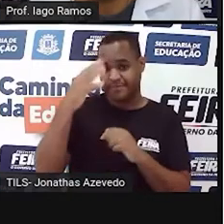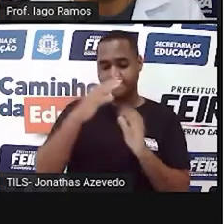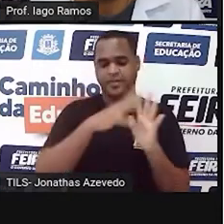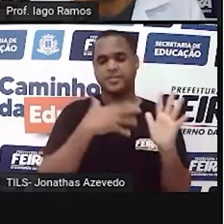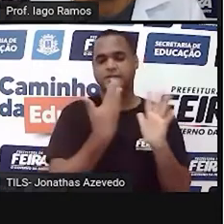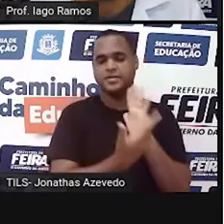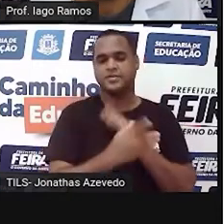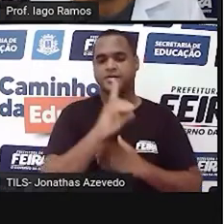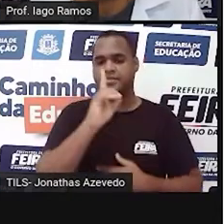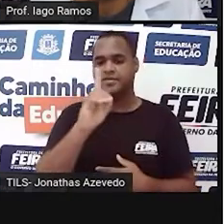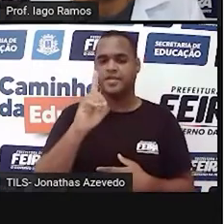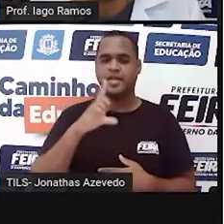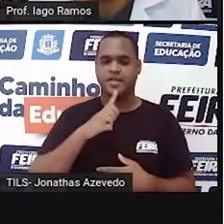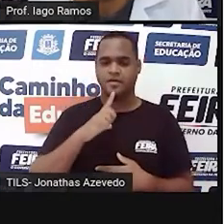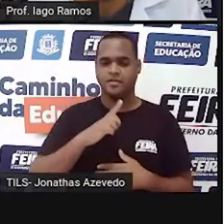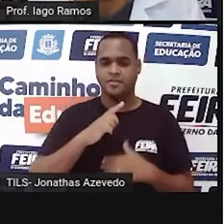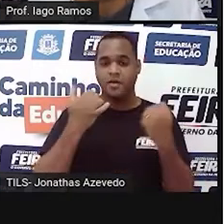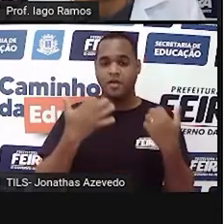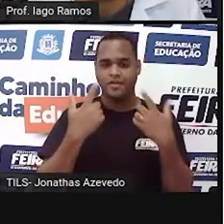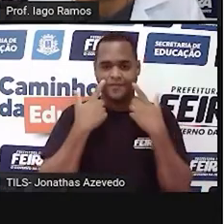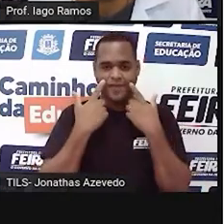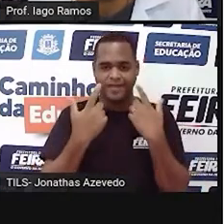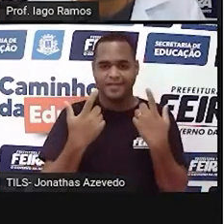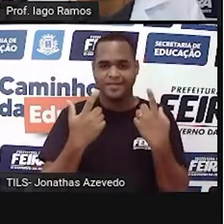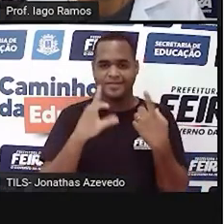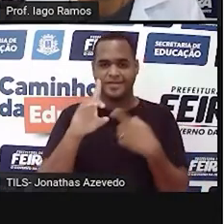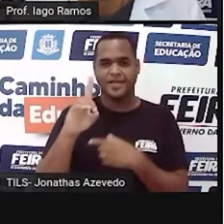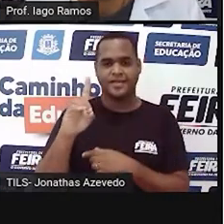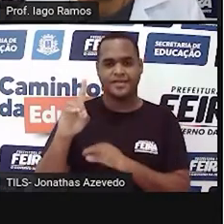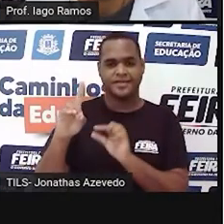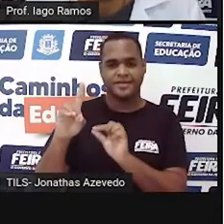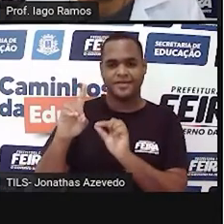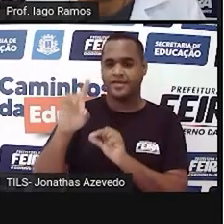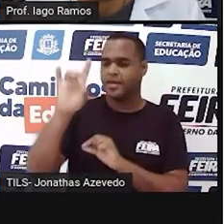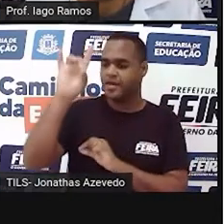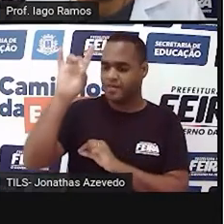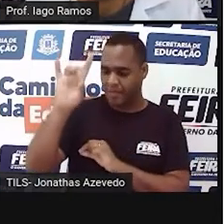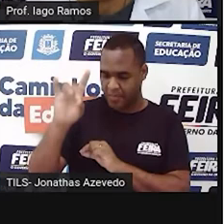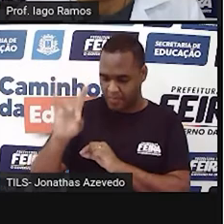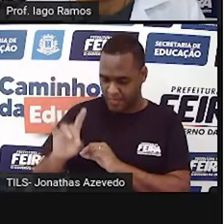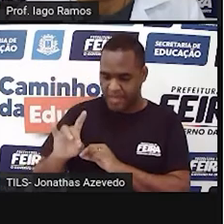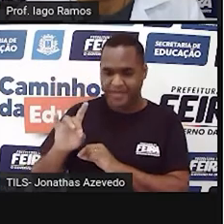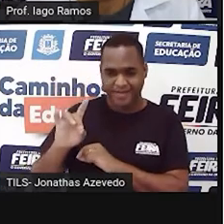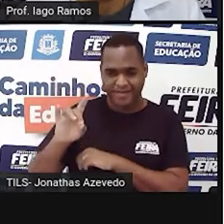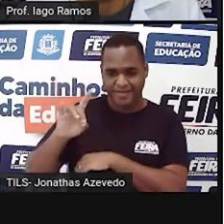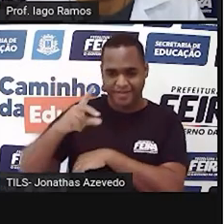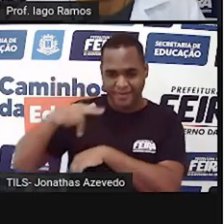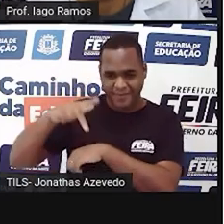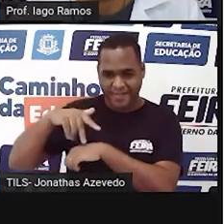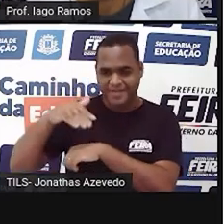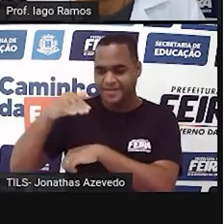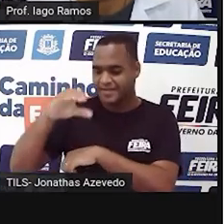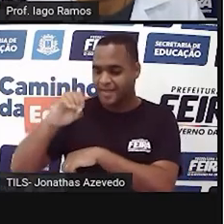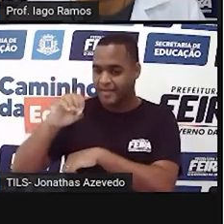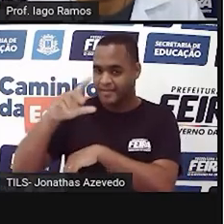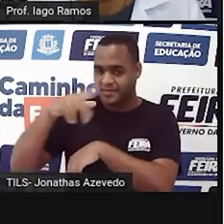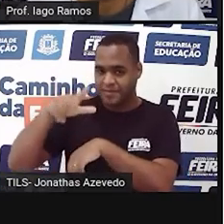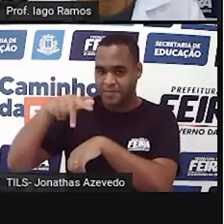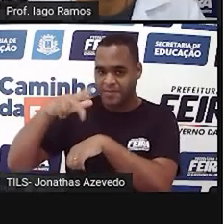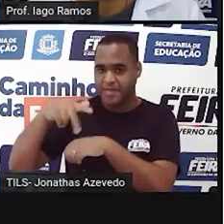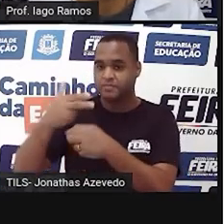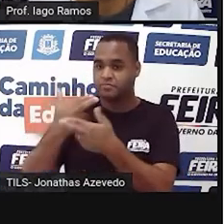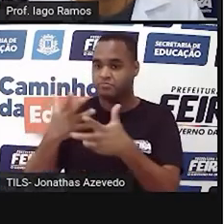direita, olha só, coluna da direita, os 10 países mais populosos da África em 2014.